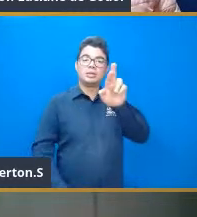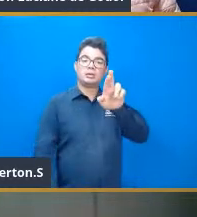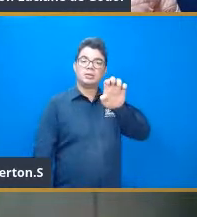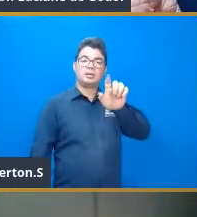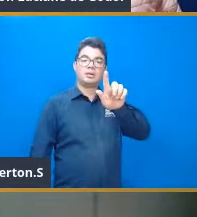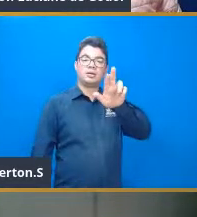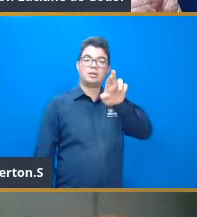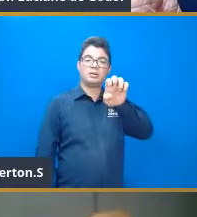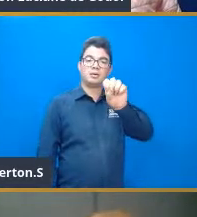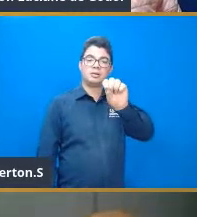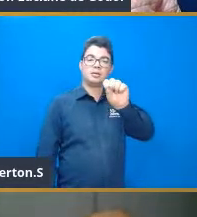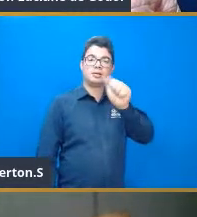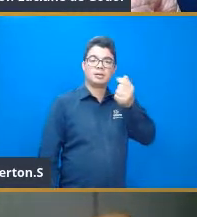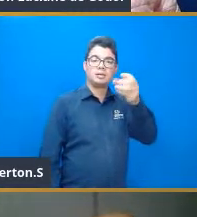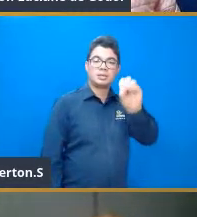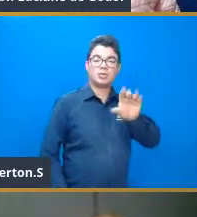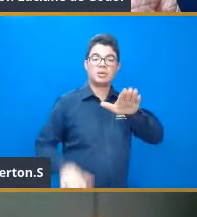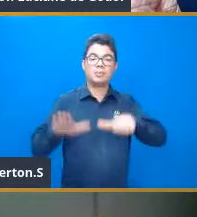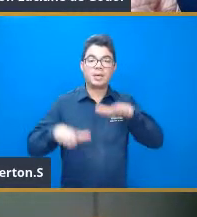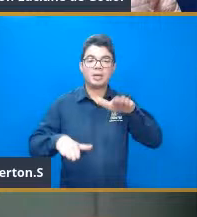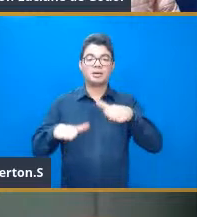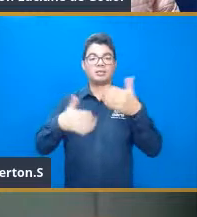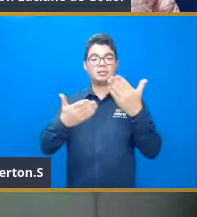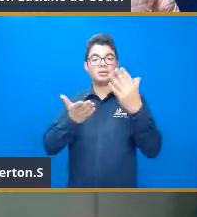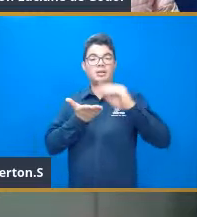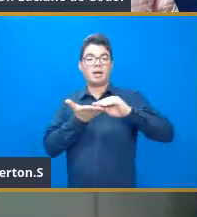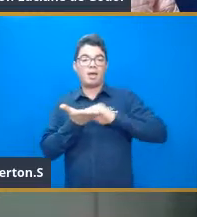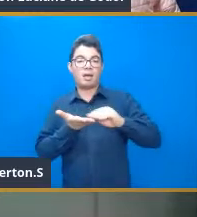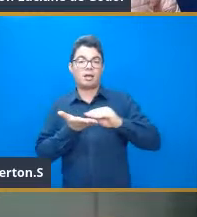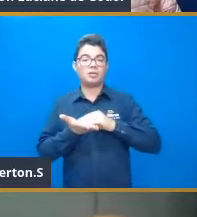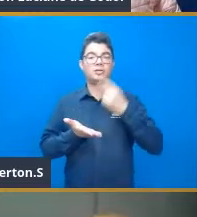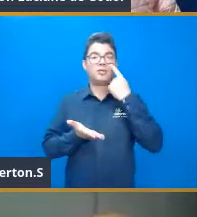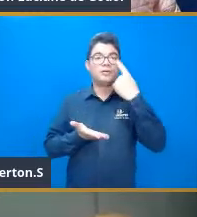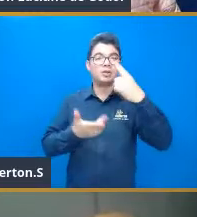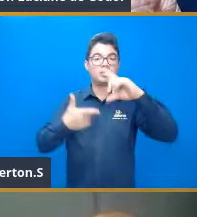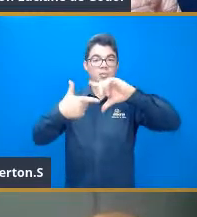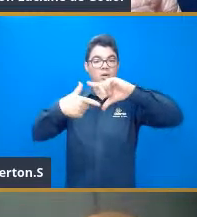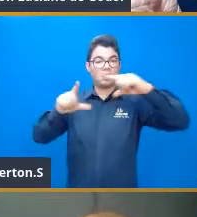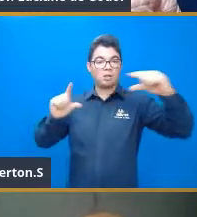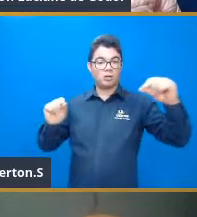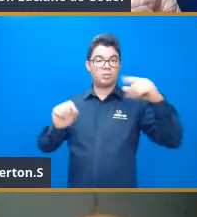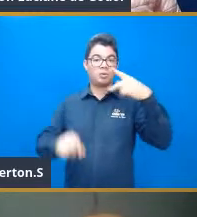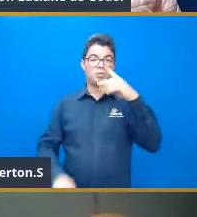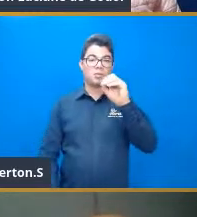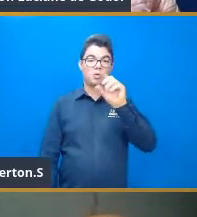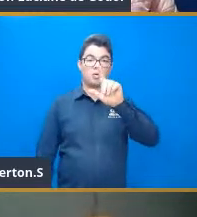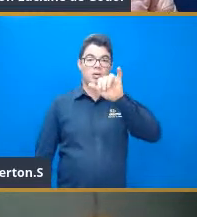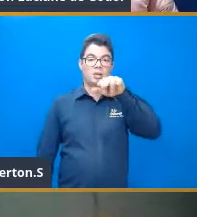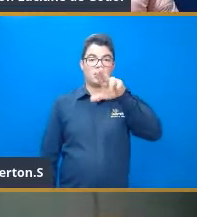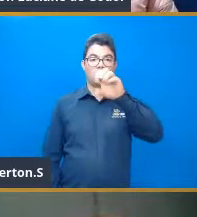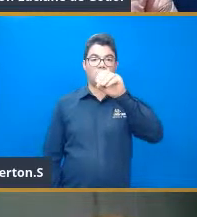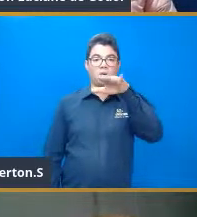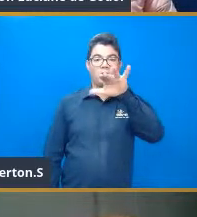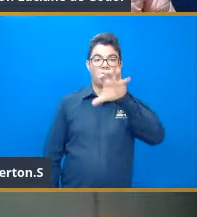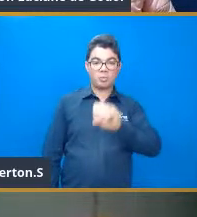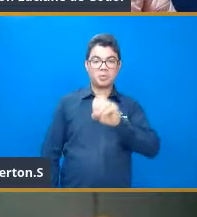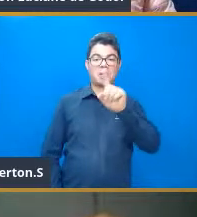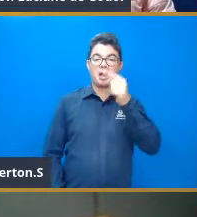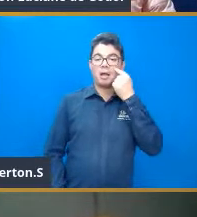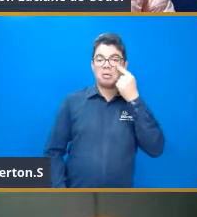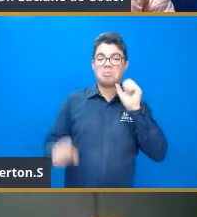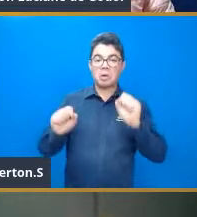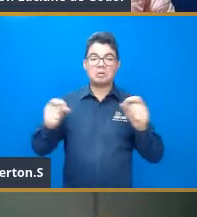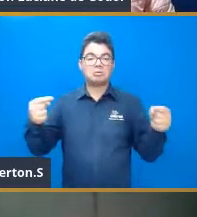do resultado que você teve. Ah, usou um polinômio. Puxa, ele está bacana. Ele é coerente com a experiência prática do profissional, pode usar o polinômio.